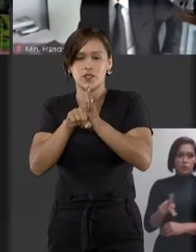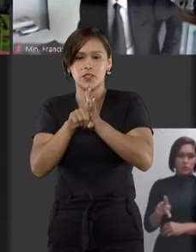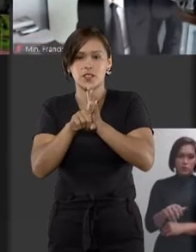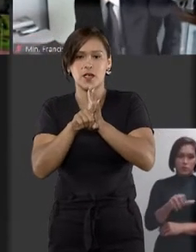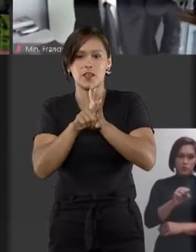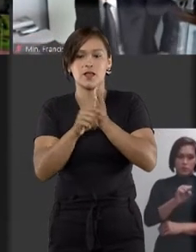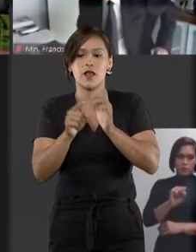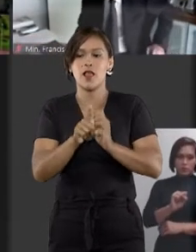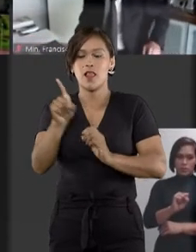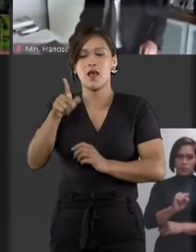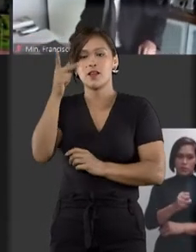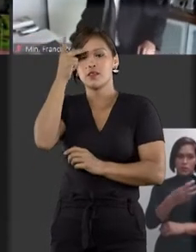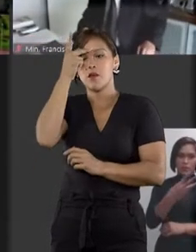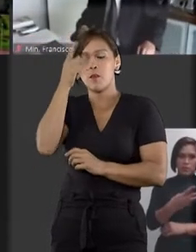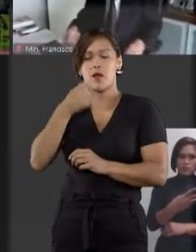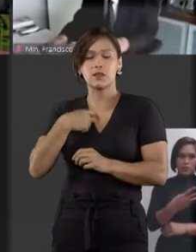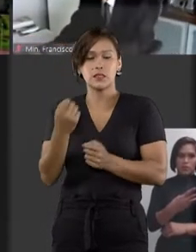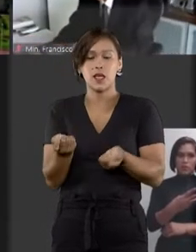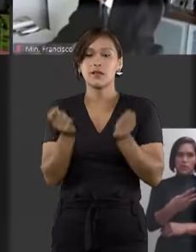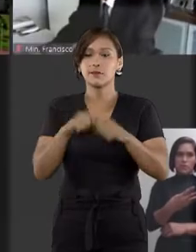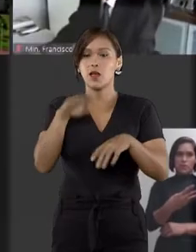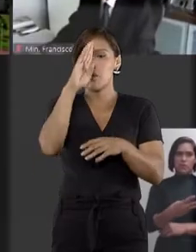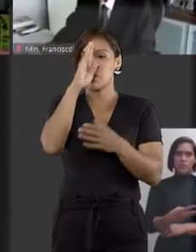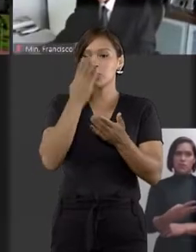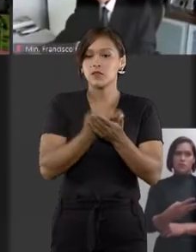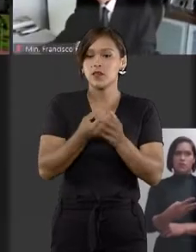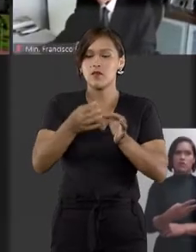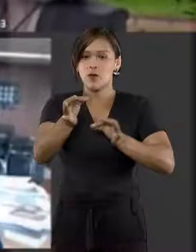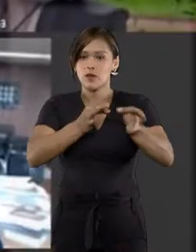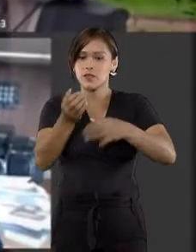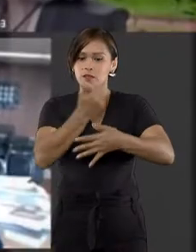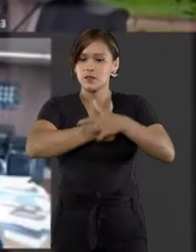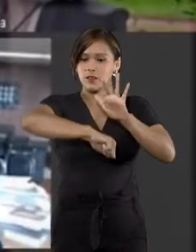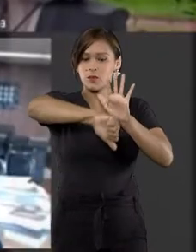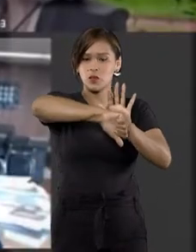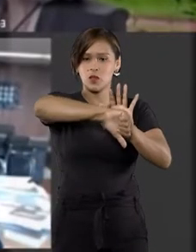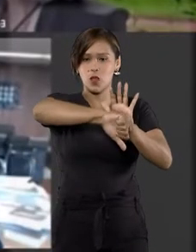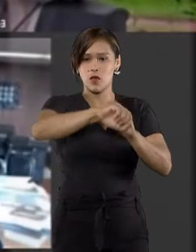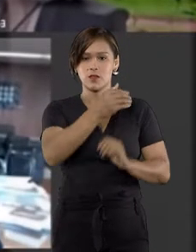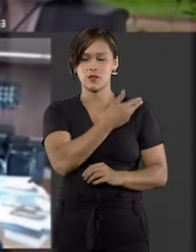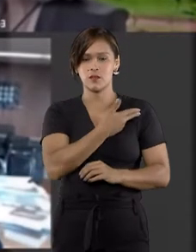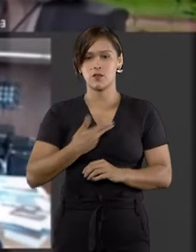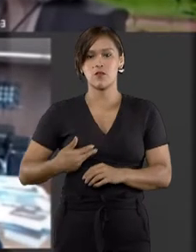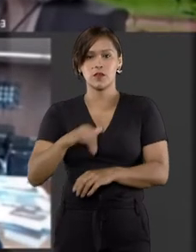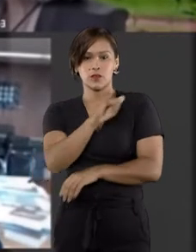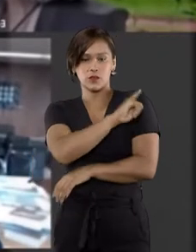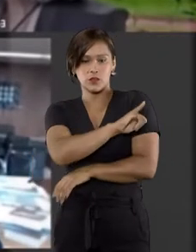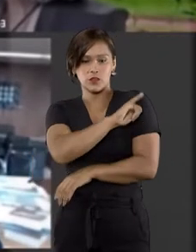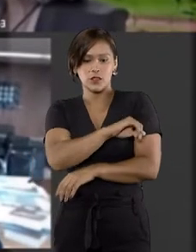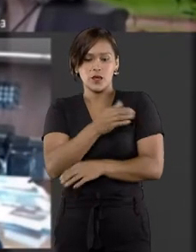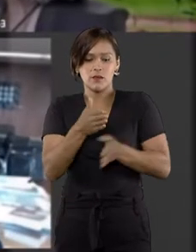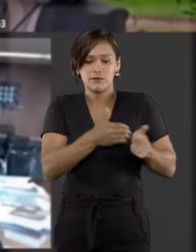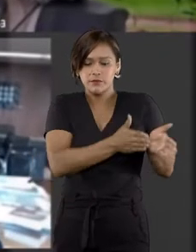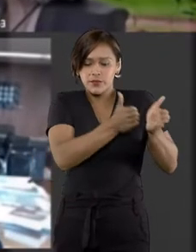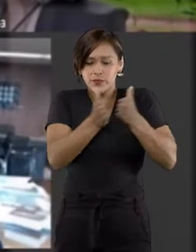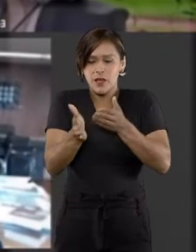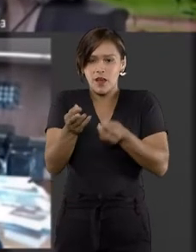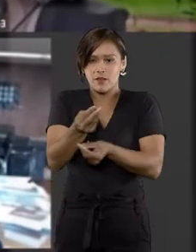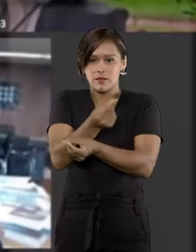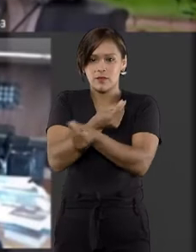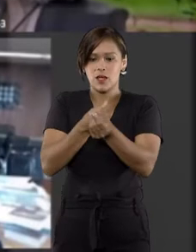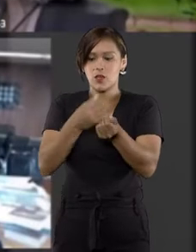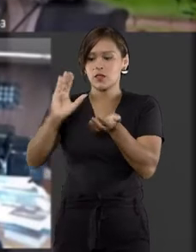e Triziniden, que apuram suposta organização criminosa formada no governo do Rio de Janeiro, que desviava